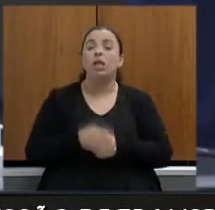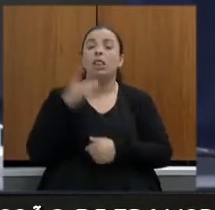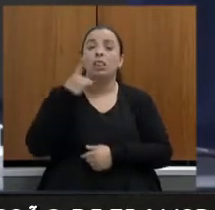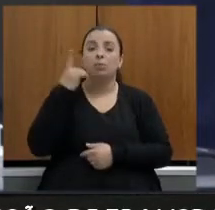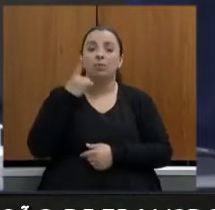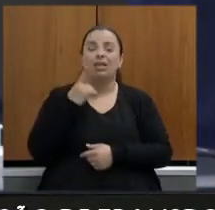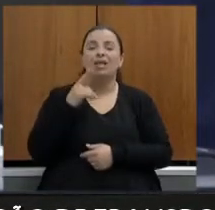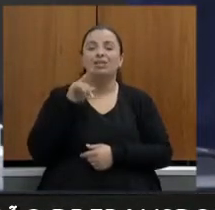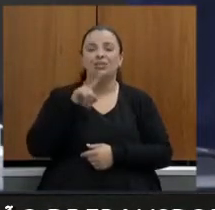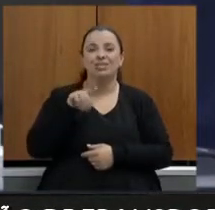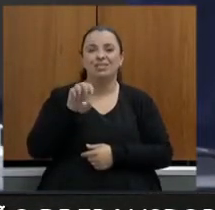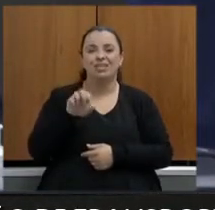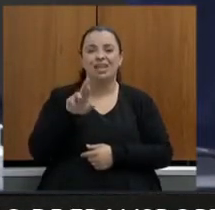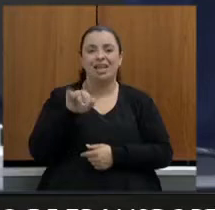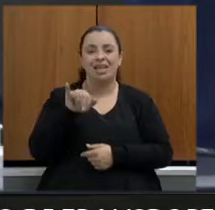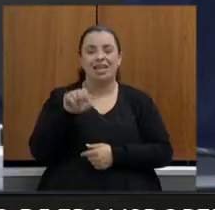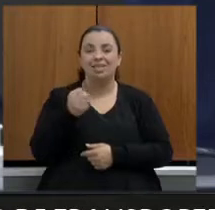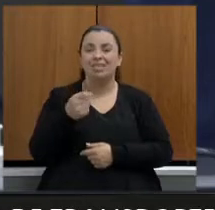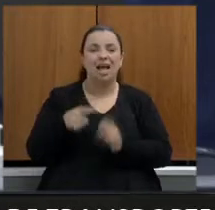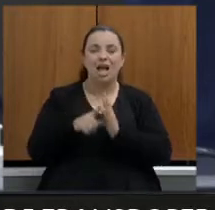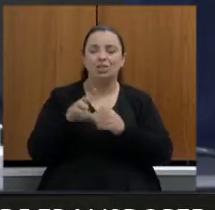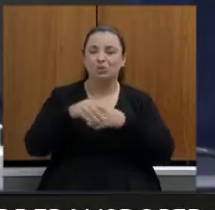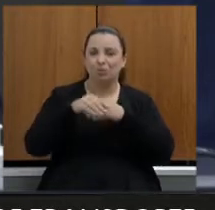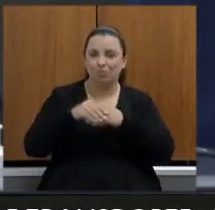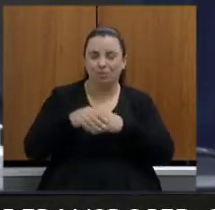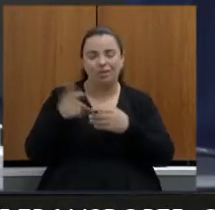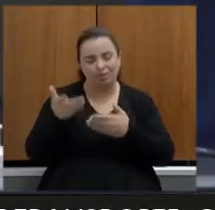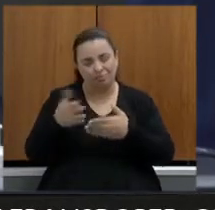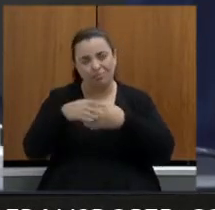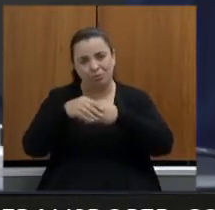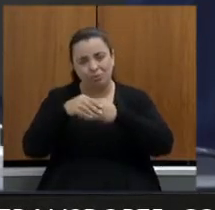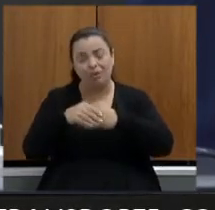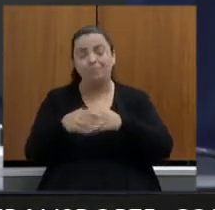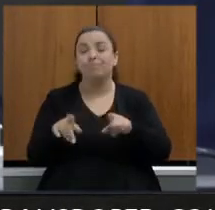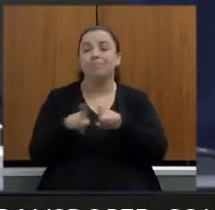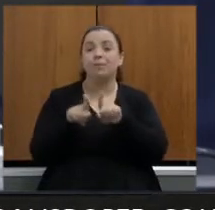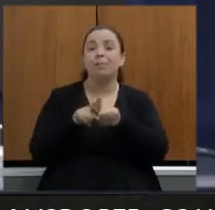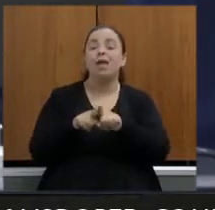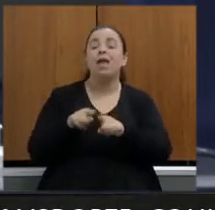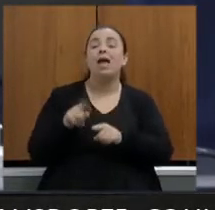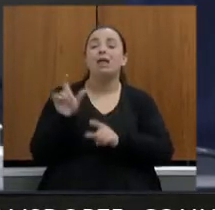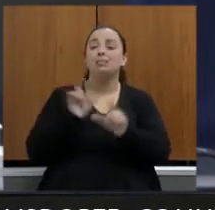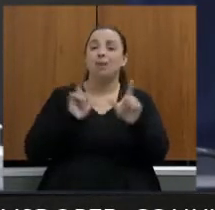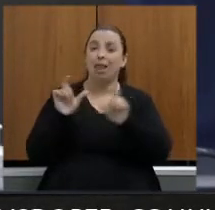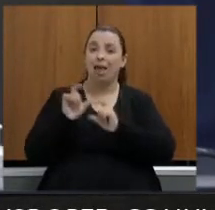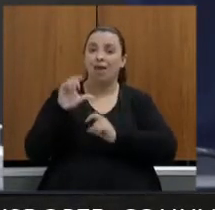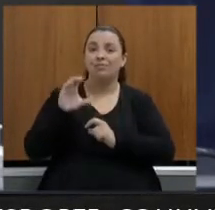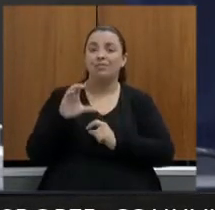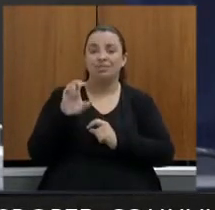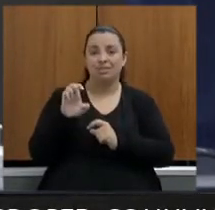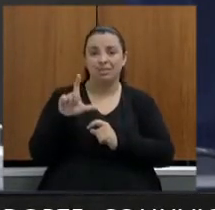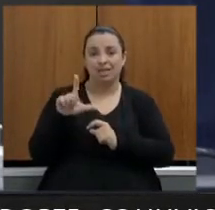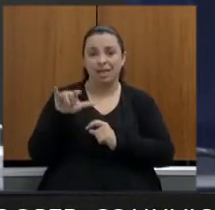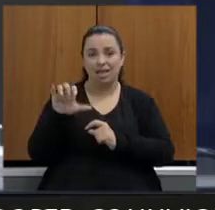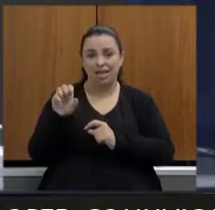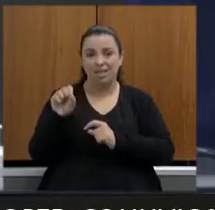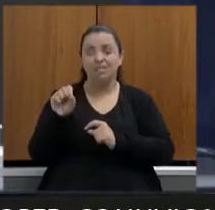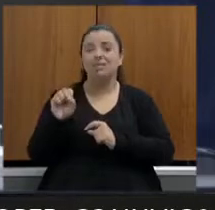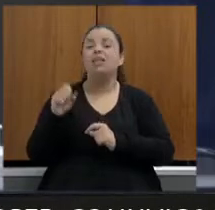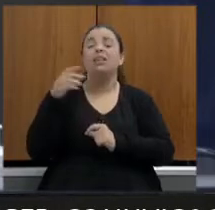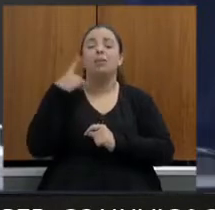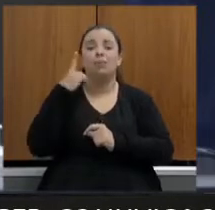cumprimentar anteriormente queria agradecer as palavras da deputada Celise Laviola ela tem feito uma firme